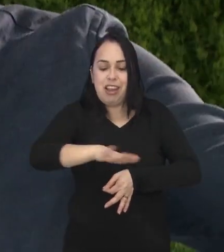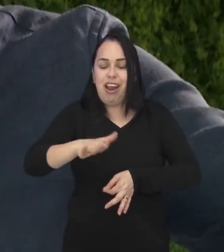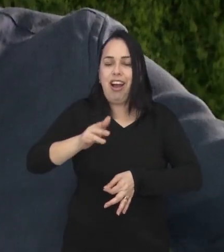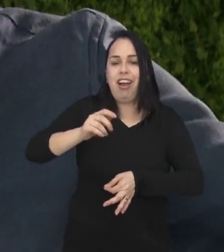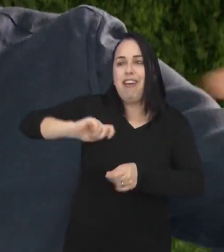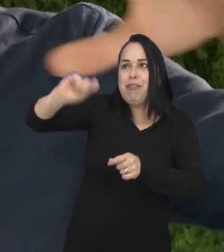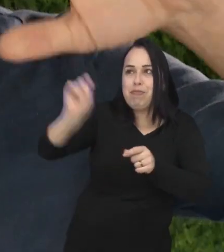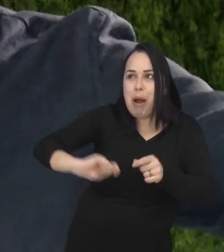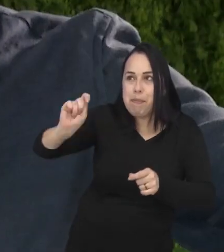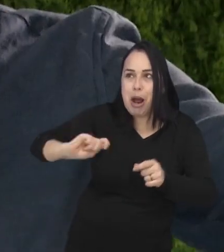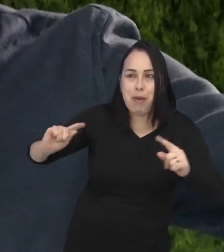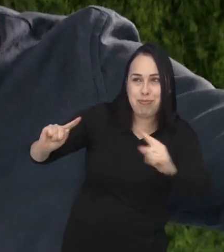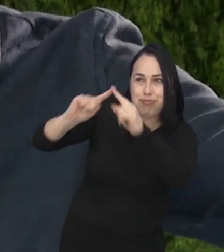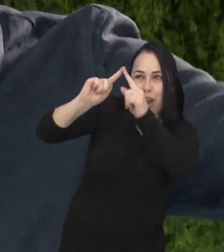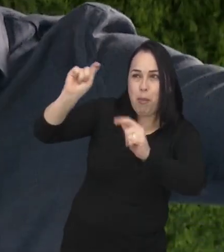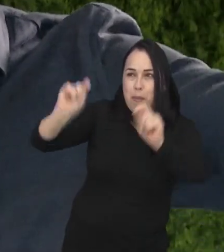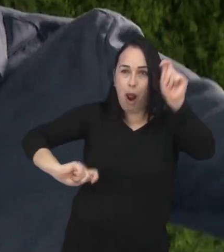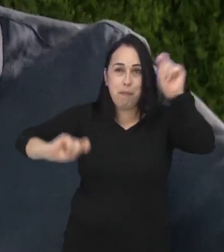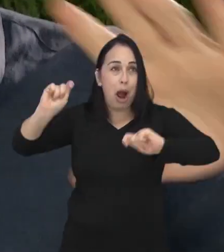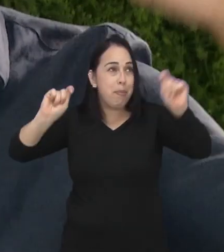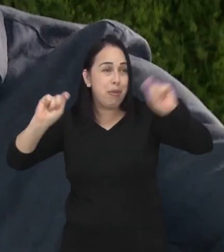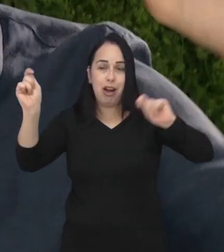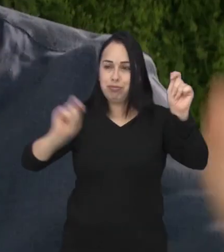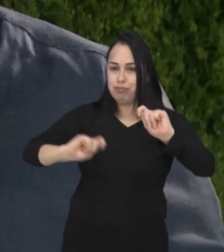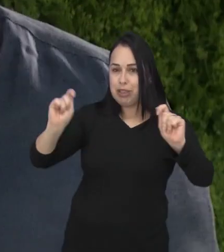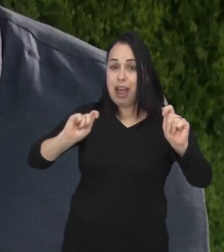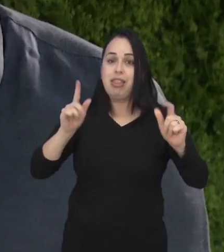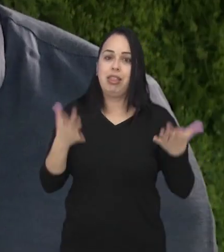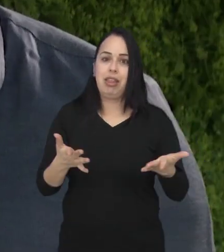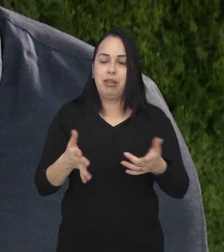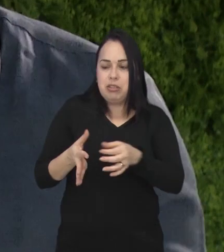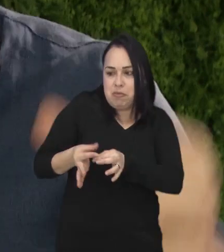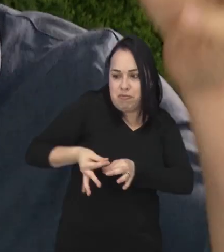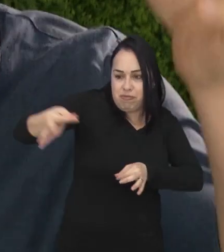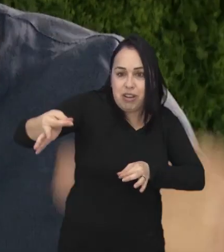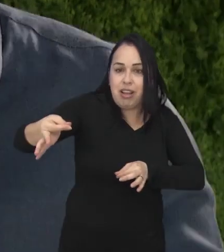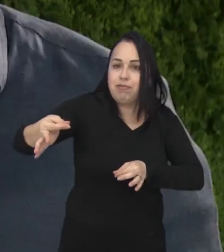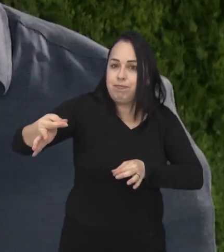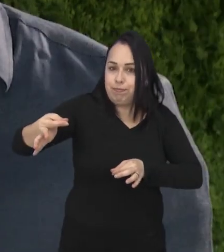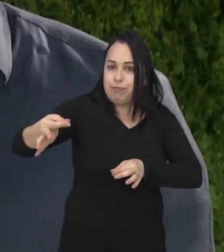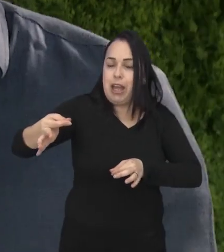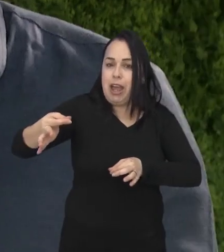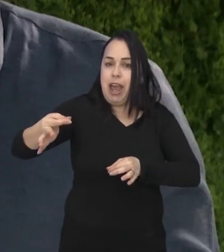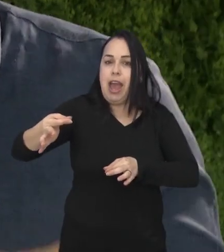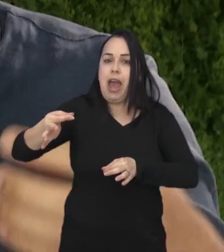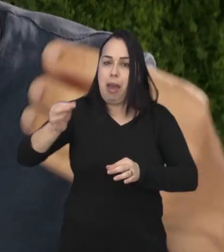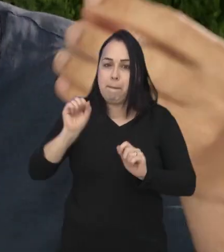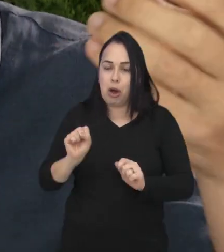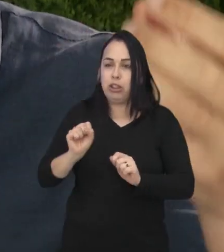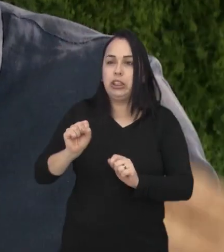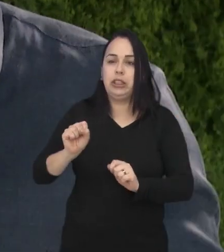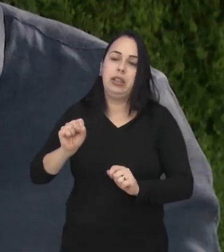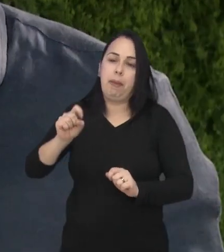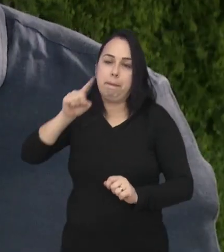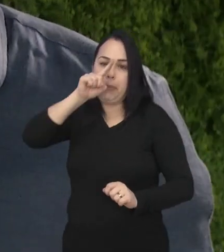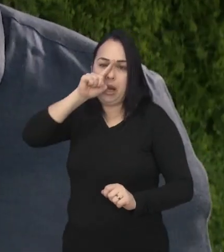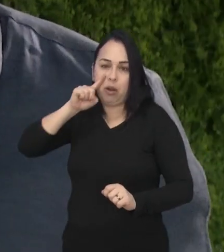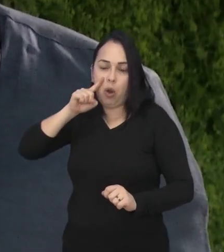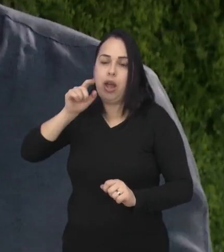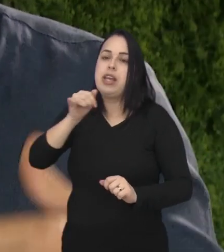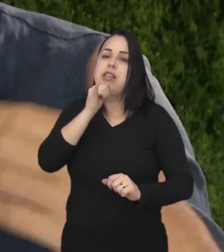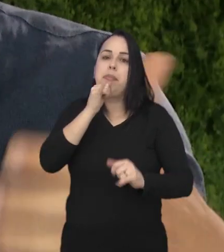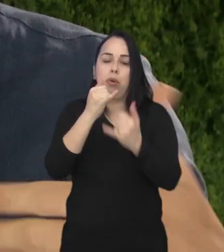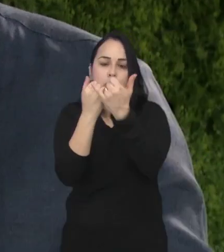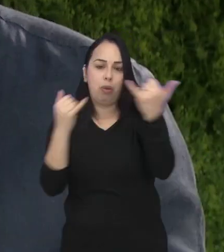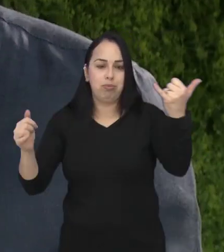a brincadeira para disputar lá no céu com a pipa com outras pessoas, essa linha chilena tem um alto poder de corte.